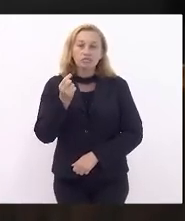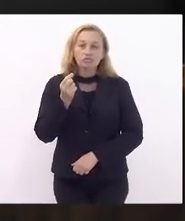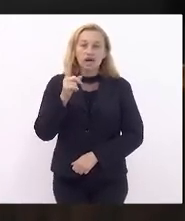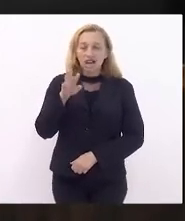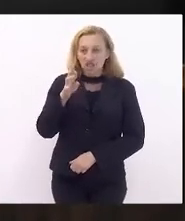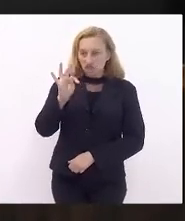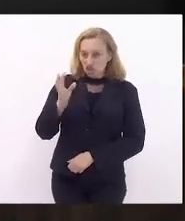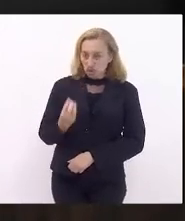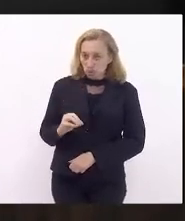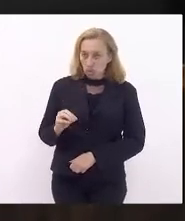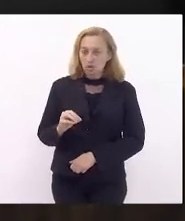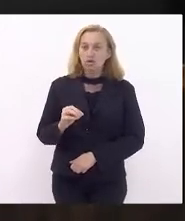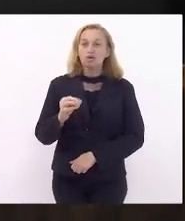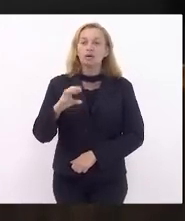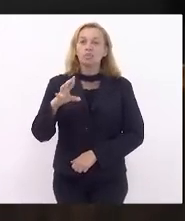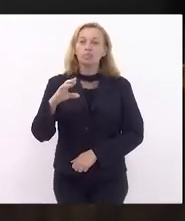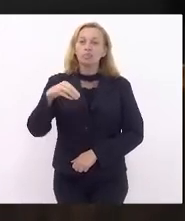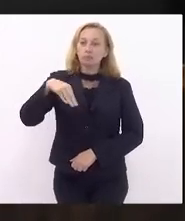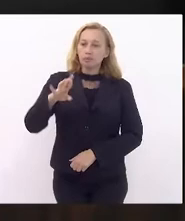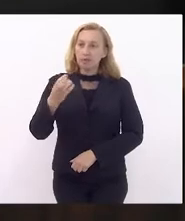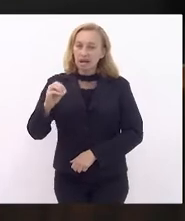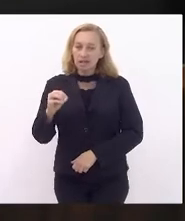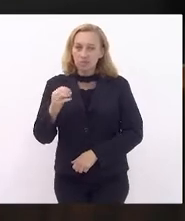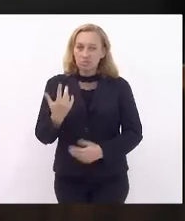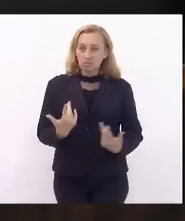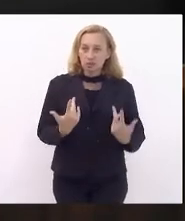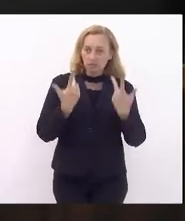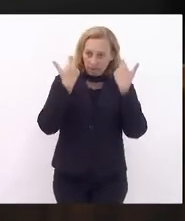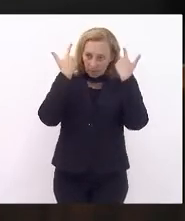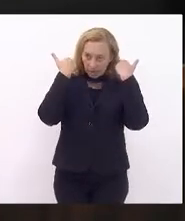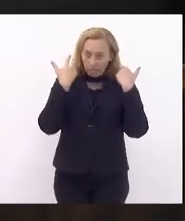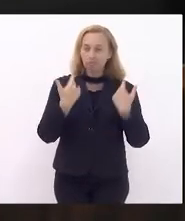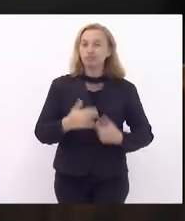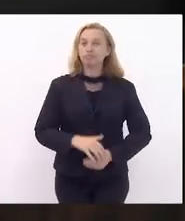Marcio Canella, Marcelo Cabeleireiro,